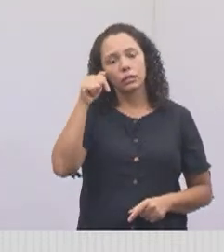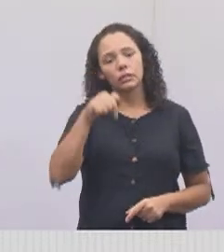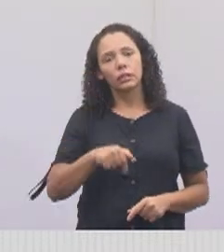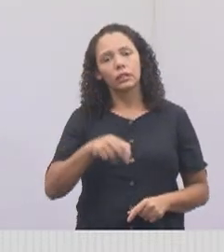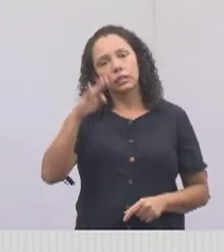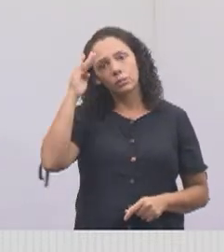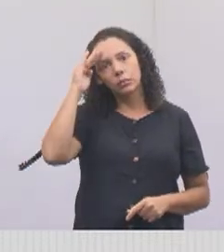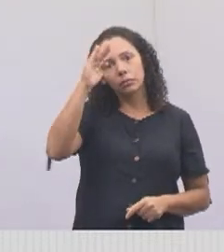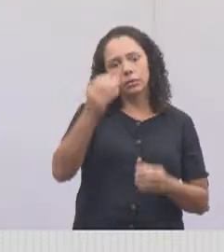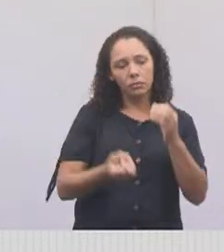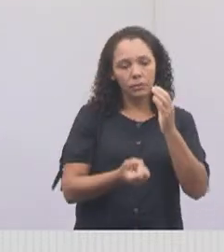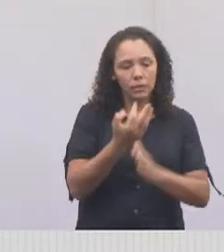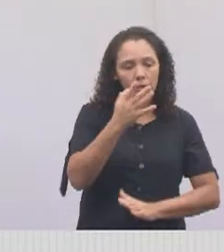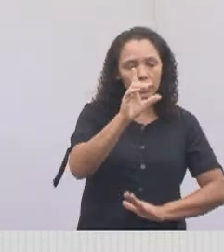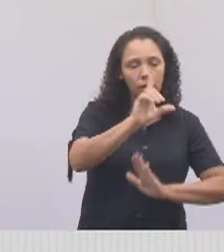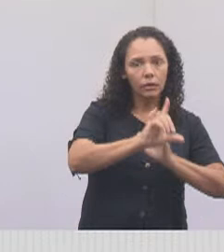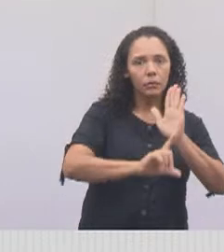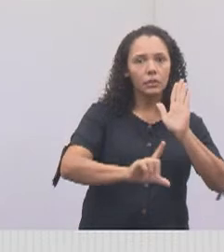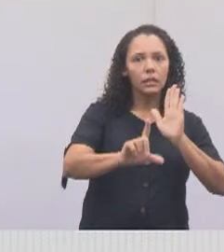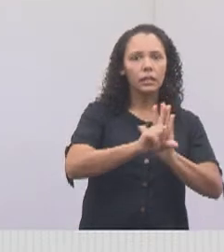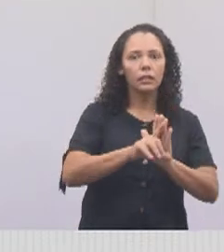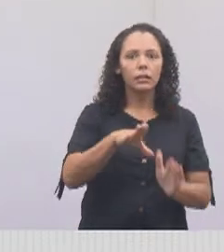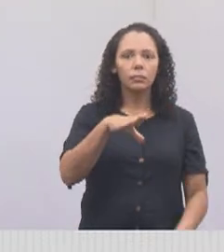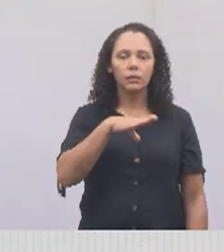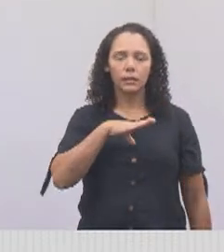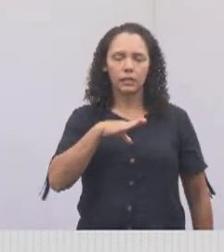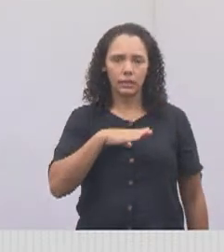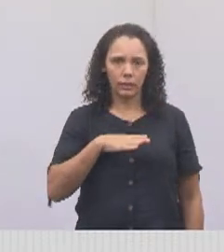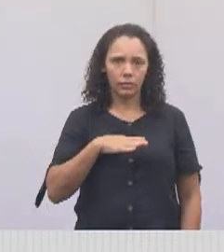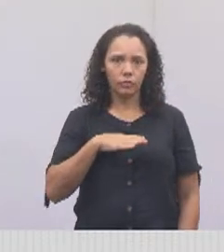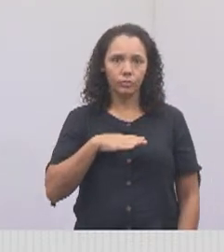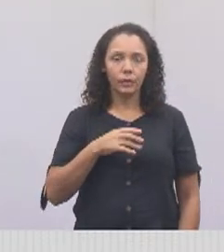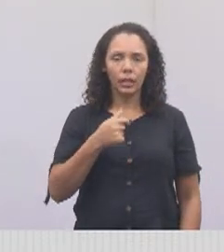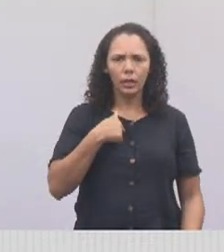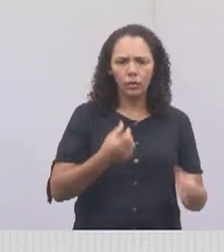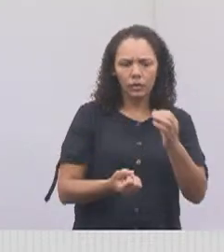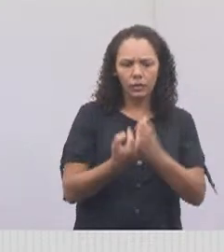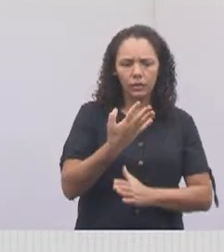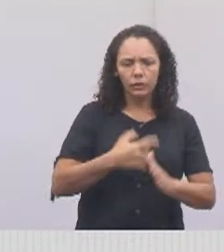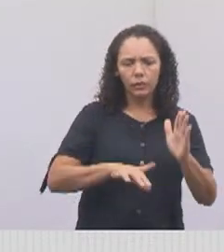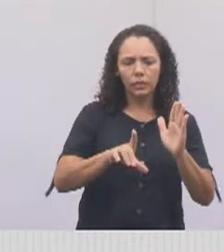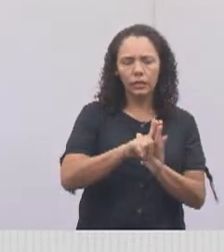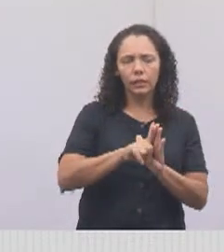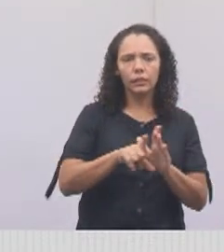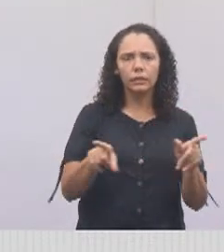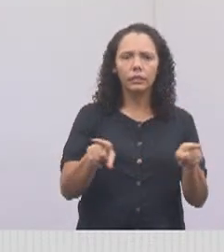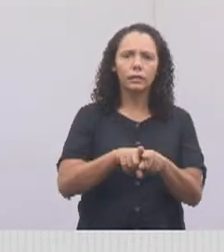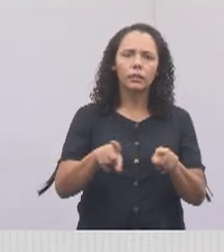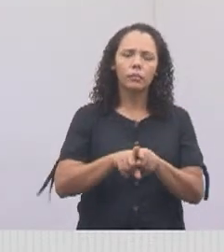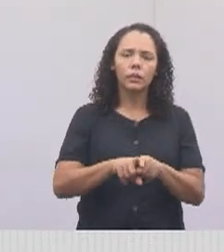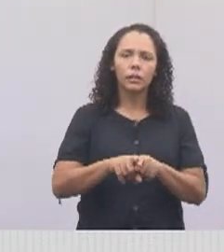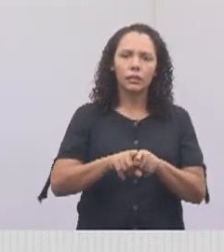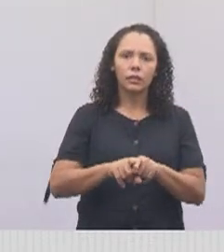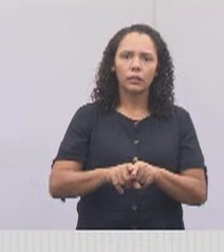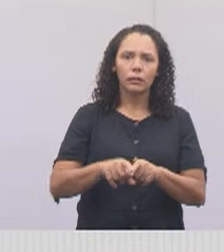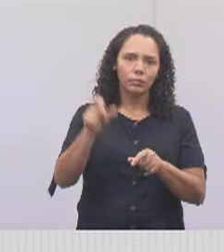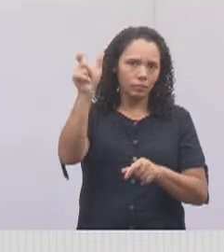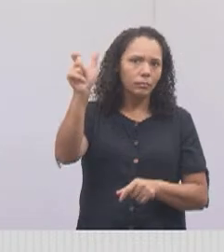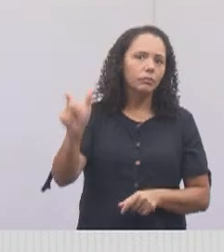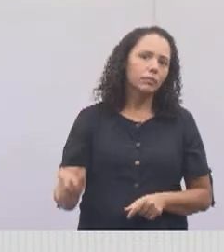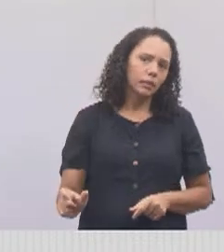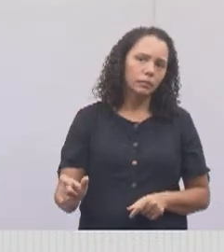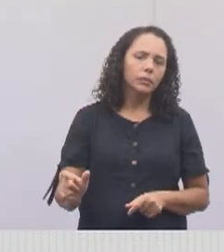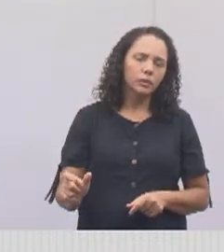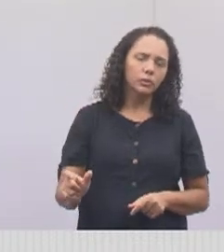principalmente para elaborar leis para o município. No meu caso, eu tenho leis também para os humanos, digamos assim,